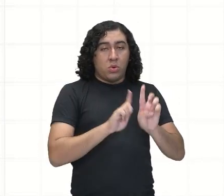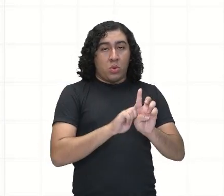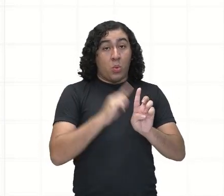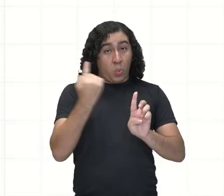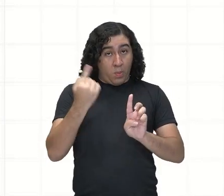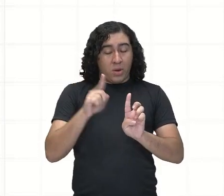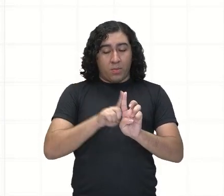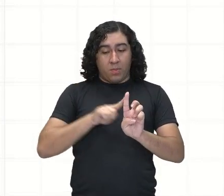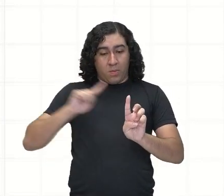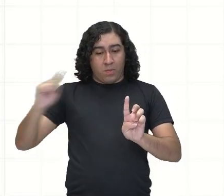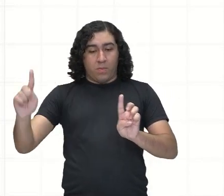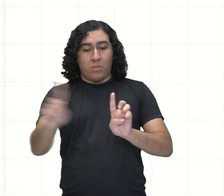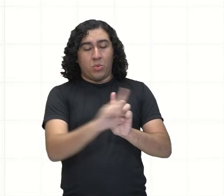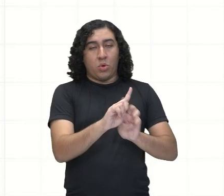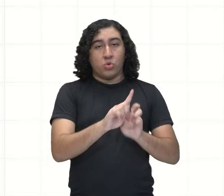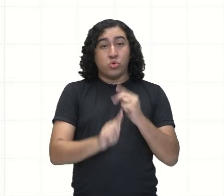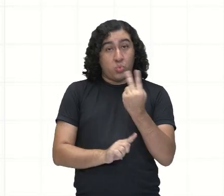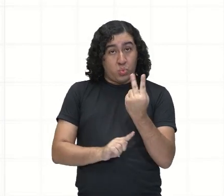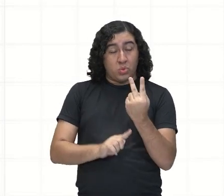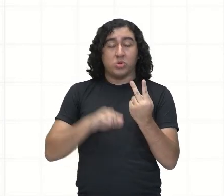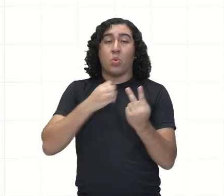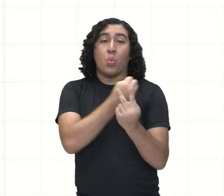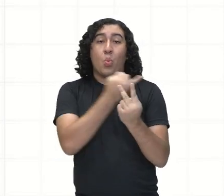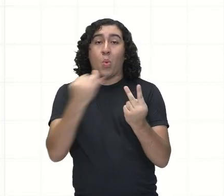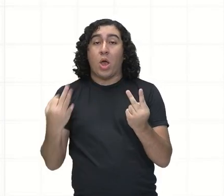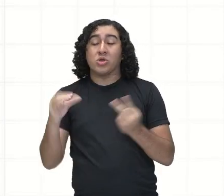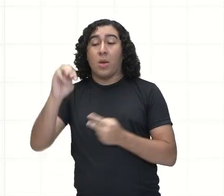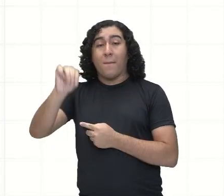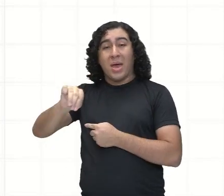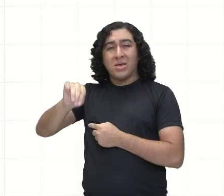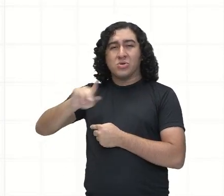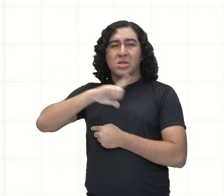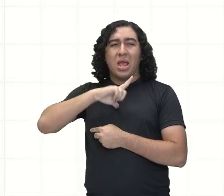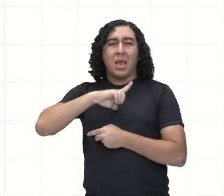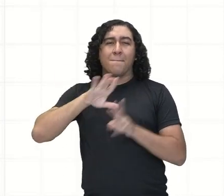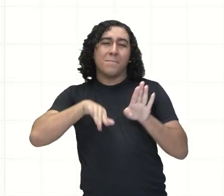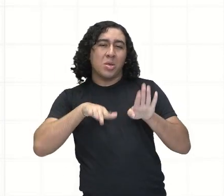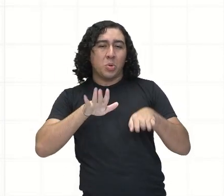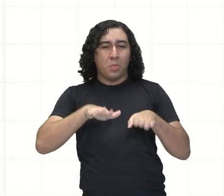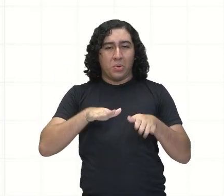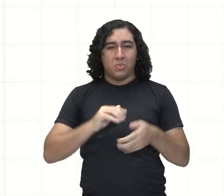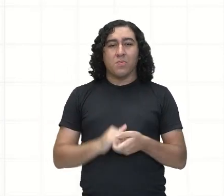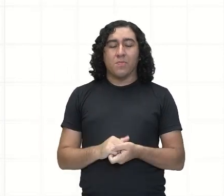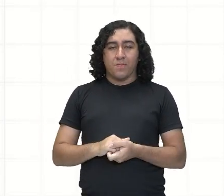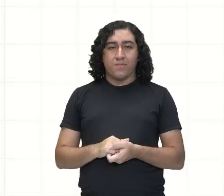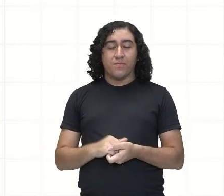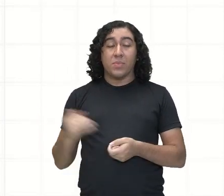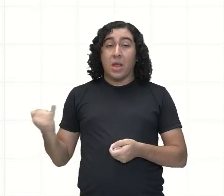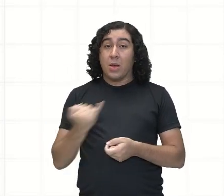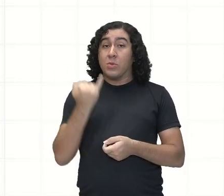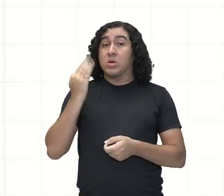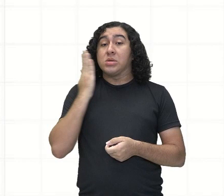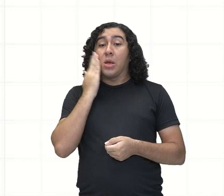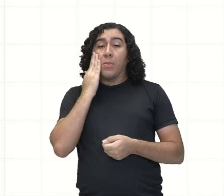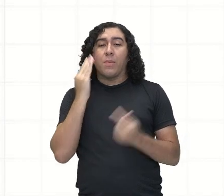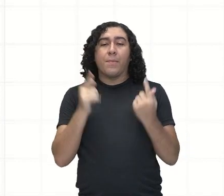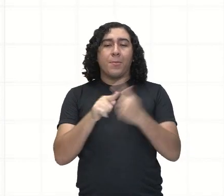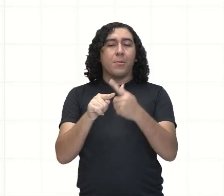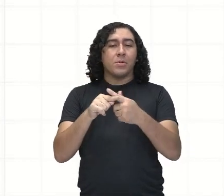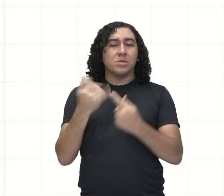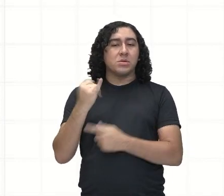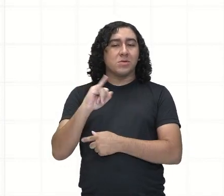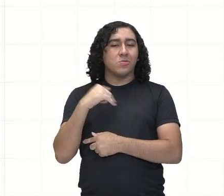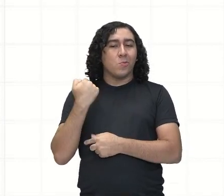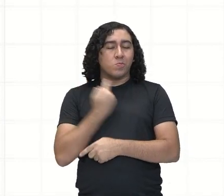quantos metros ele percorreu? E aí ele tá dizendo assim, aproximadamente. Isso é importante, porque quando nós estamos